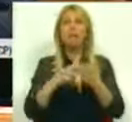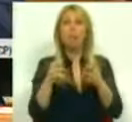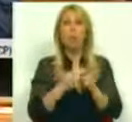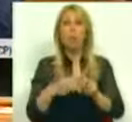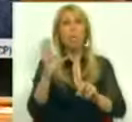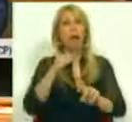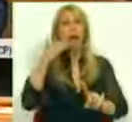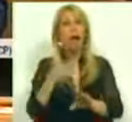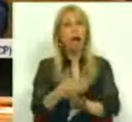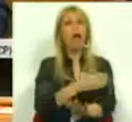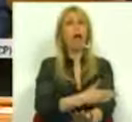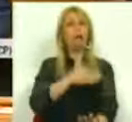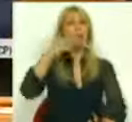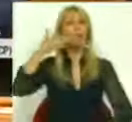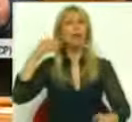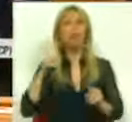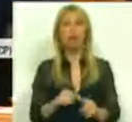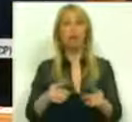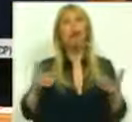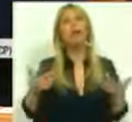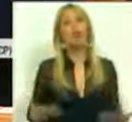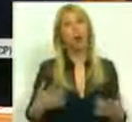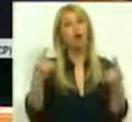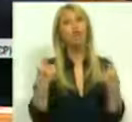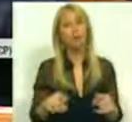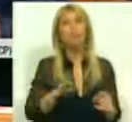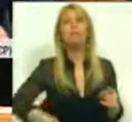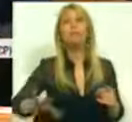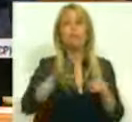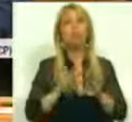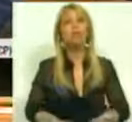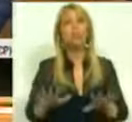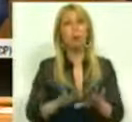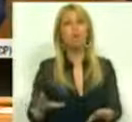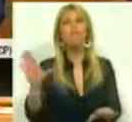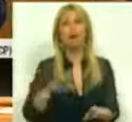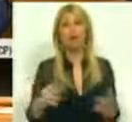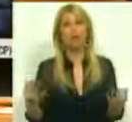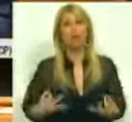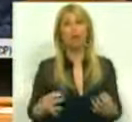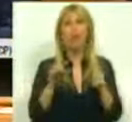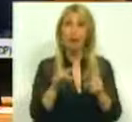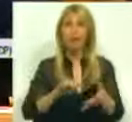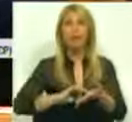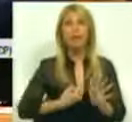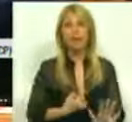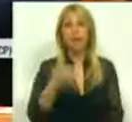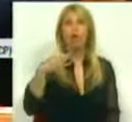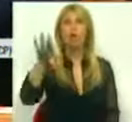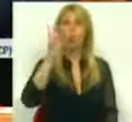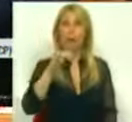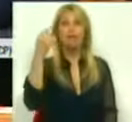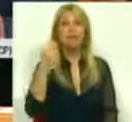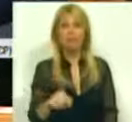e, nesse caso, teríamos agora uma situação mais suave. Mas, para isso, era necessário que o Partido Socialista